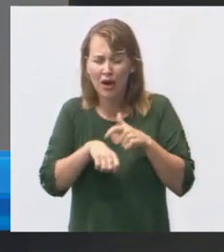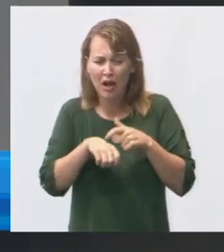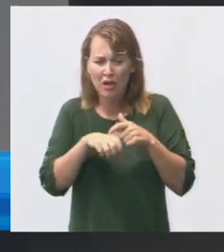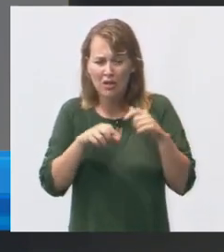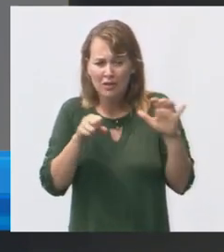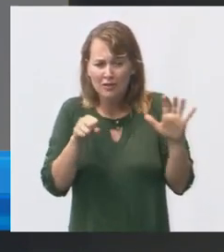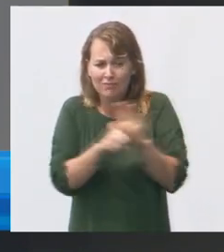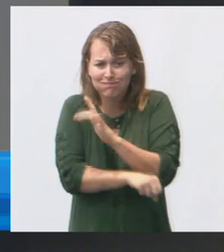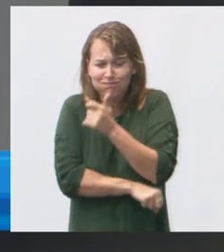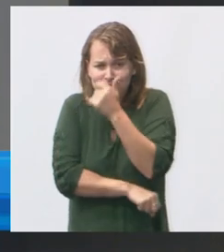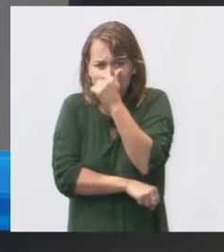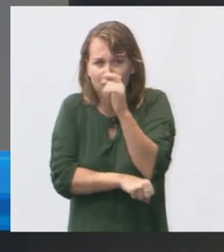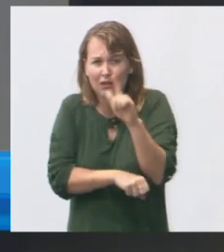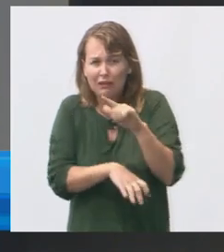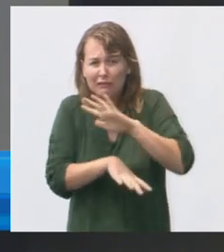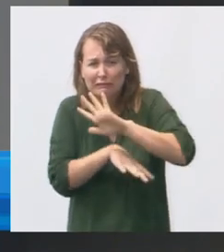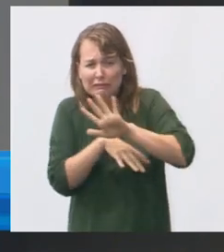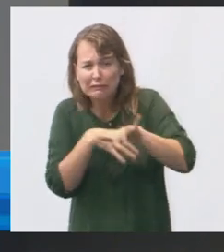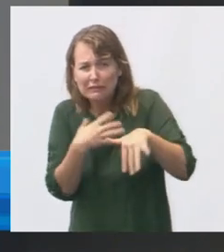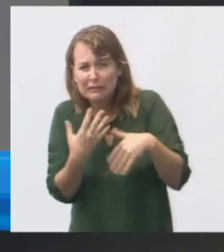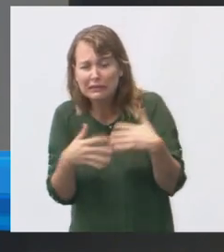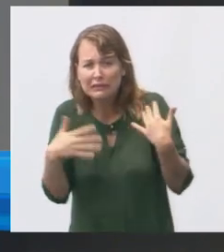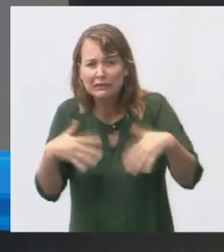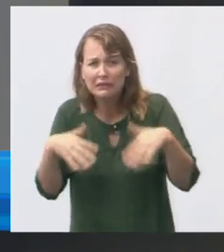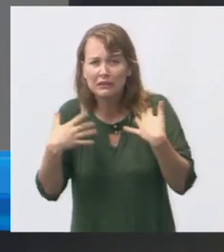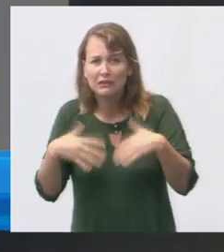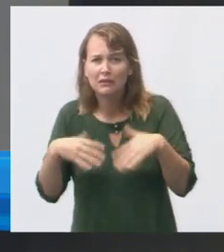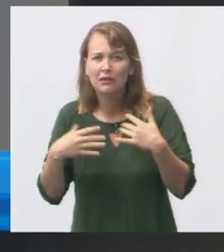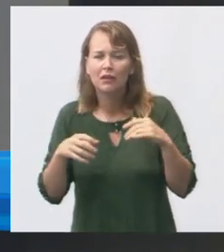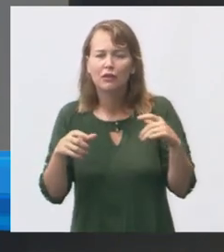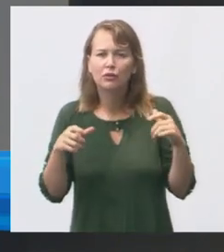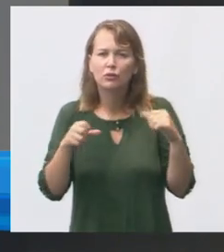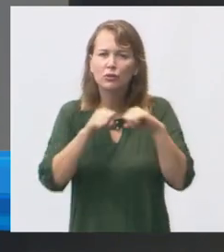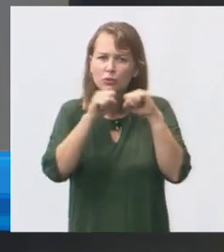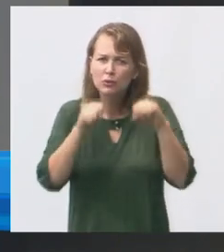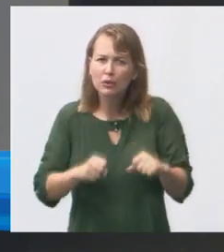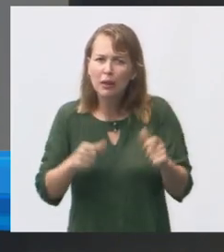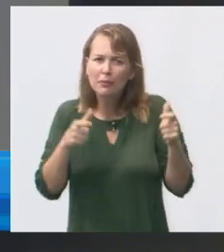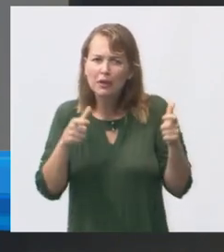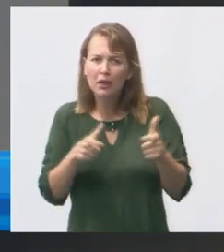dentro tá vendo ó como que a estrutura é pequena